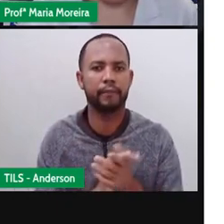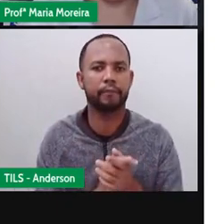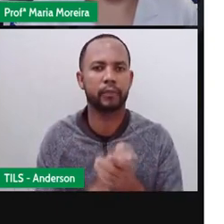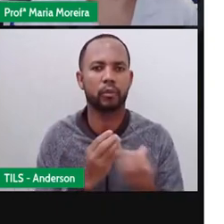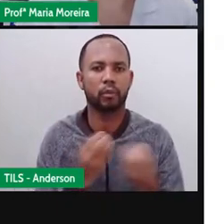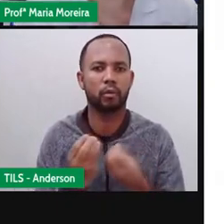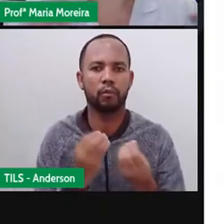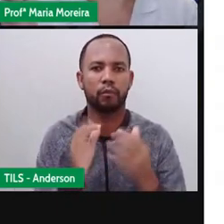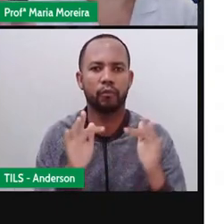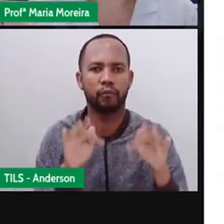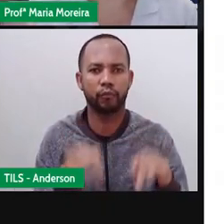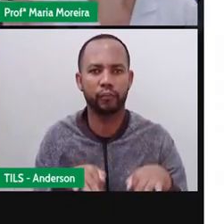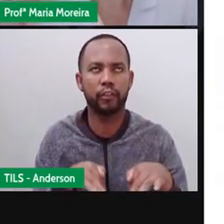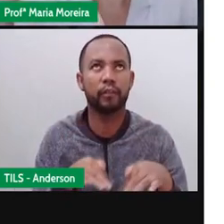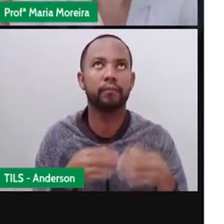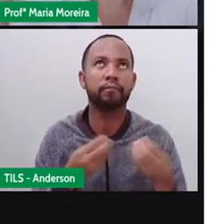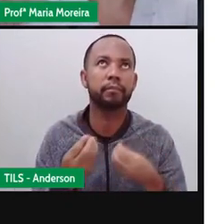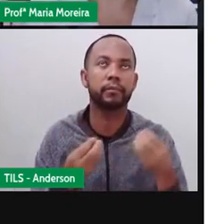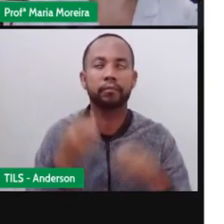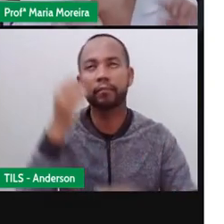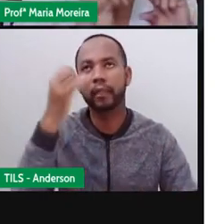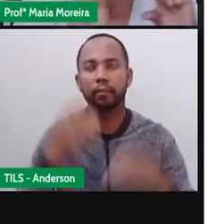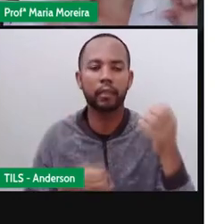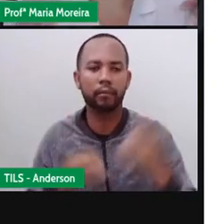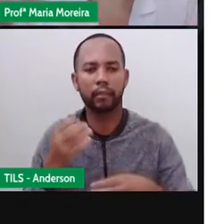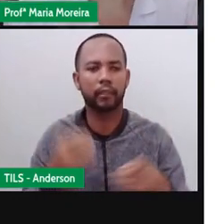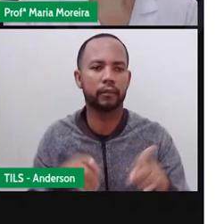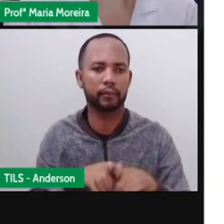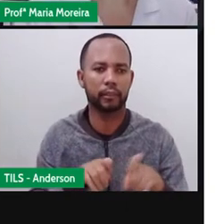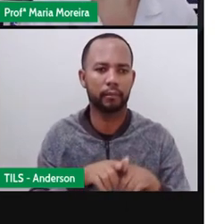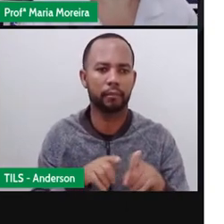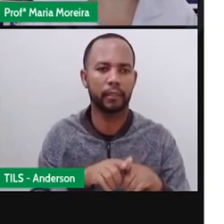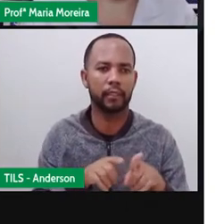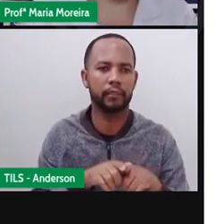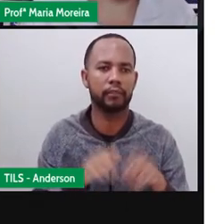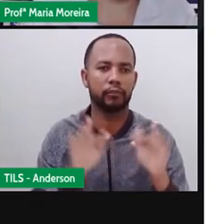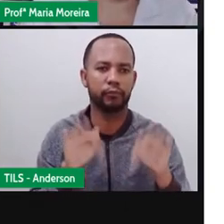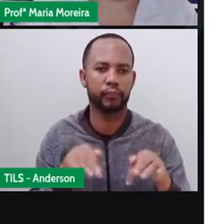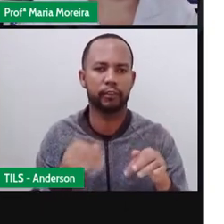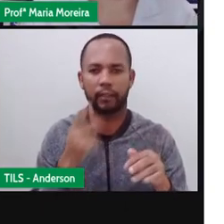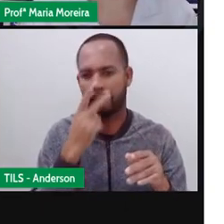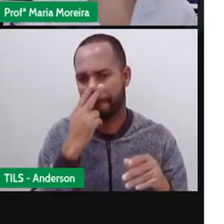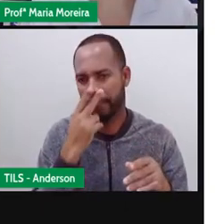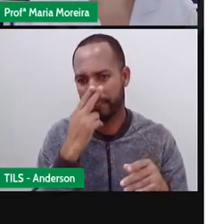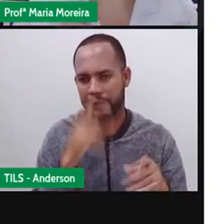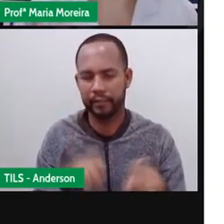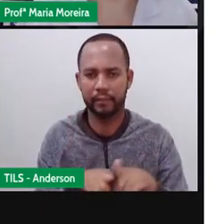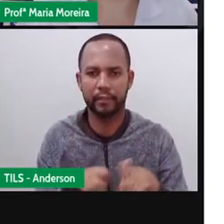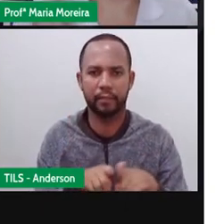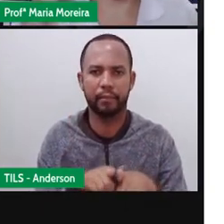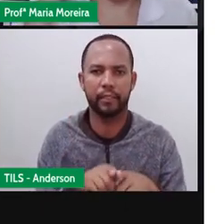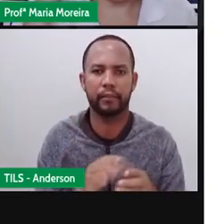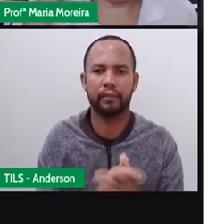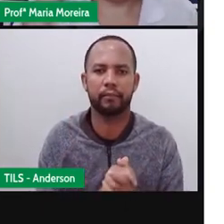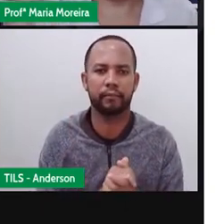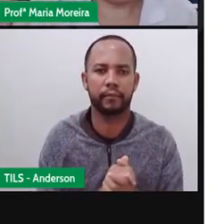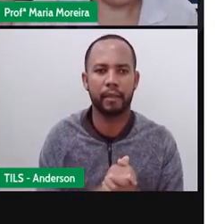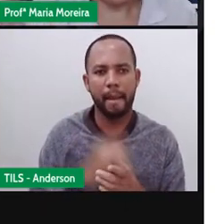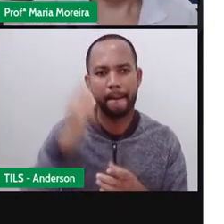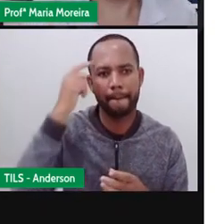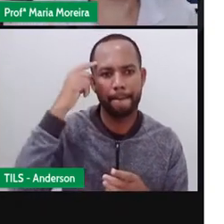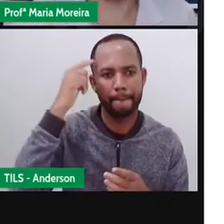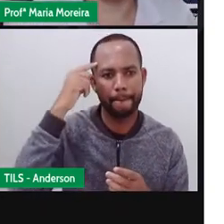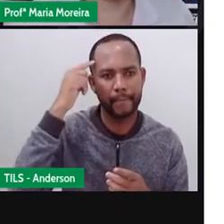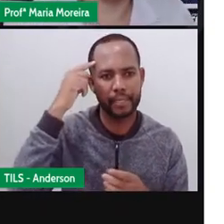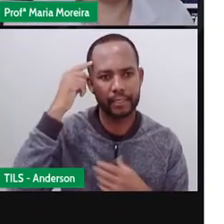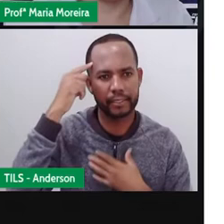texto. Então, a moral do texto, a moral da fábula, ela aparece o quê? No final. E aí, também, essa moral faz a gente pensar